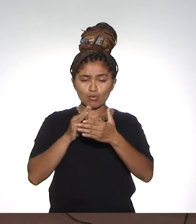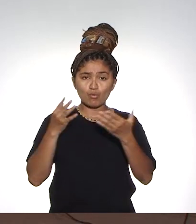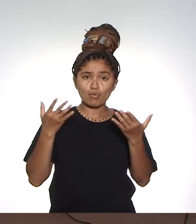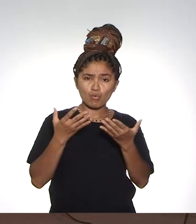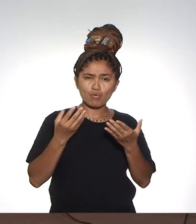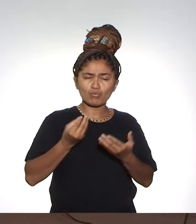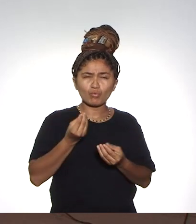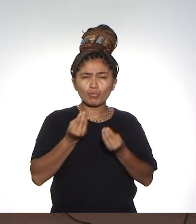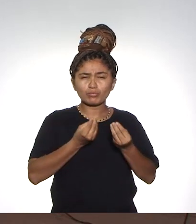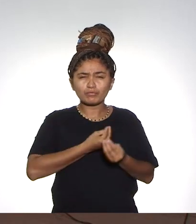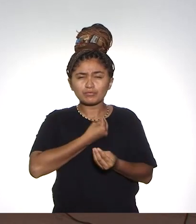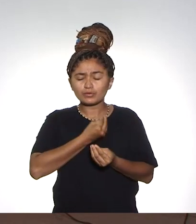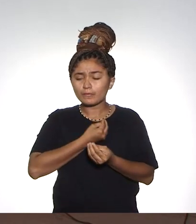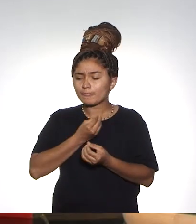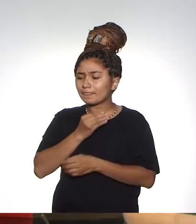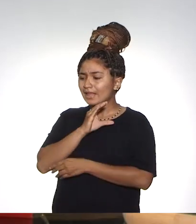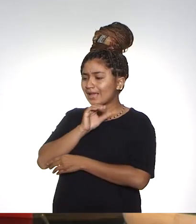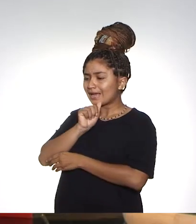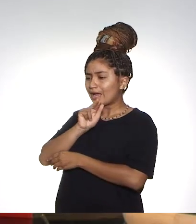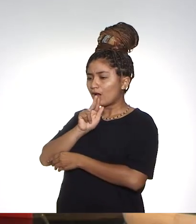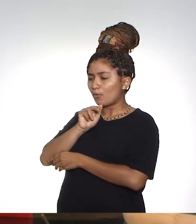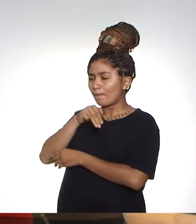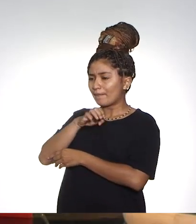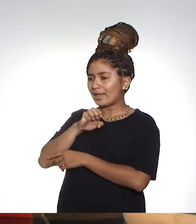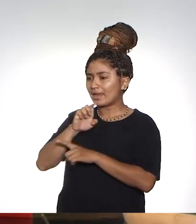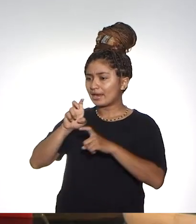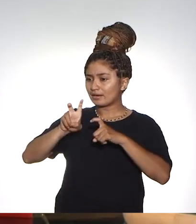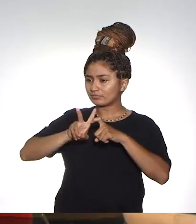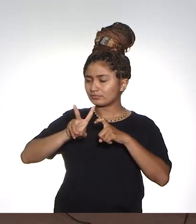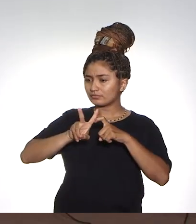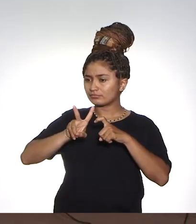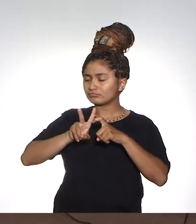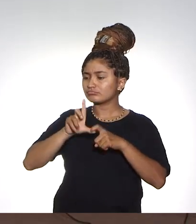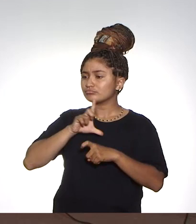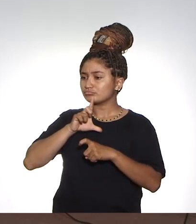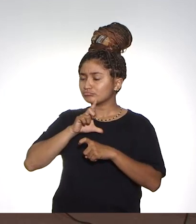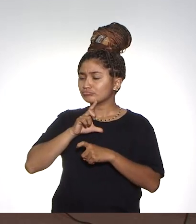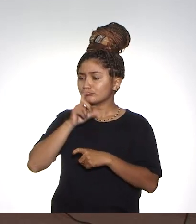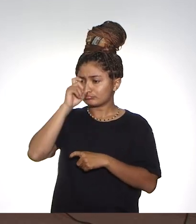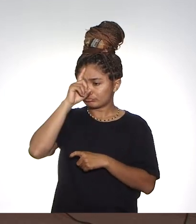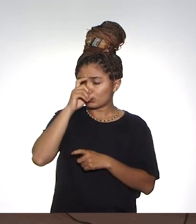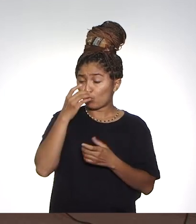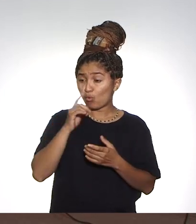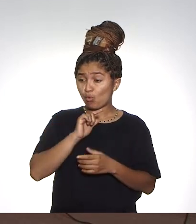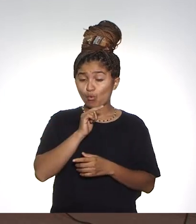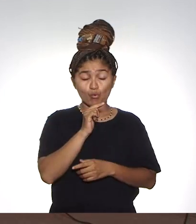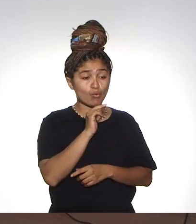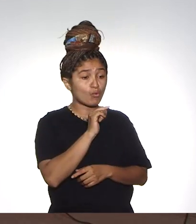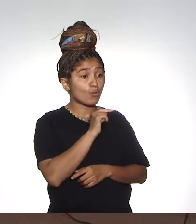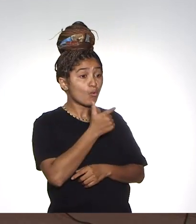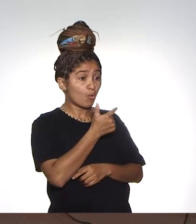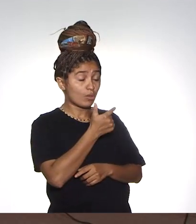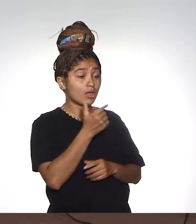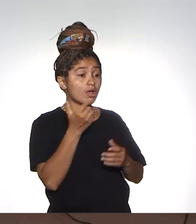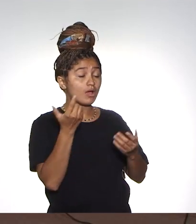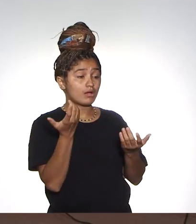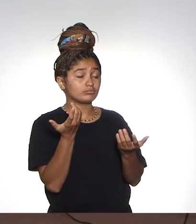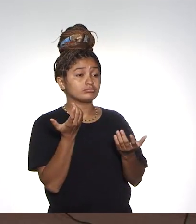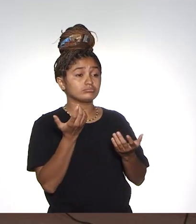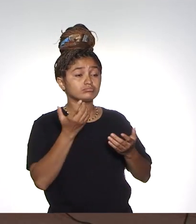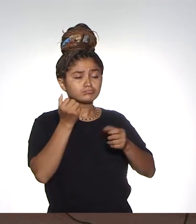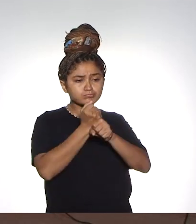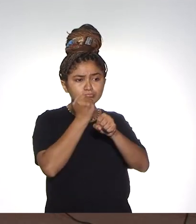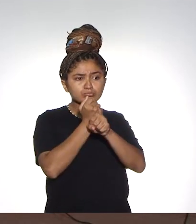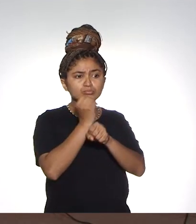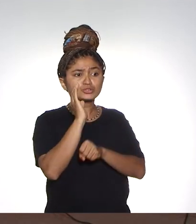universidade hoje está viva. No Campos Calomé tem a clínica veterinária? a clínica veterinária e outras obras também que já estão planejadas. Como